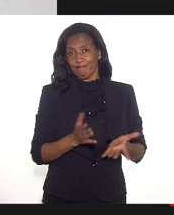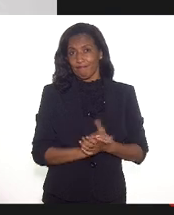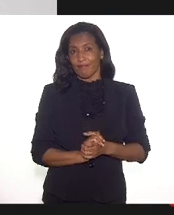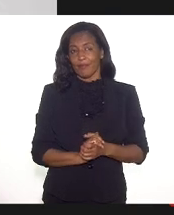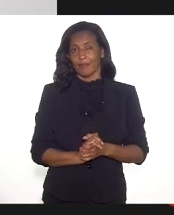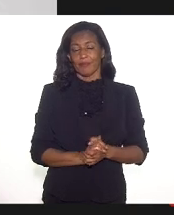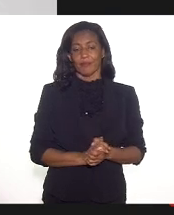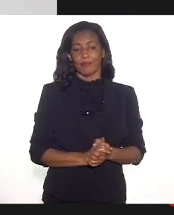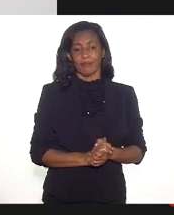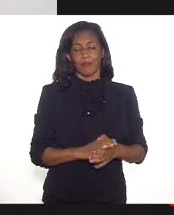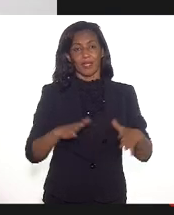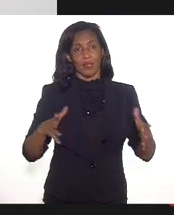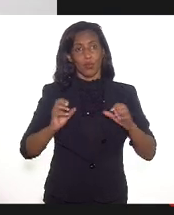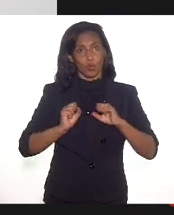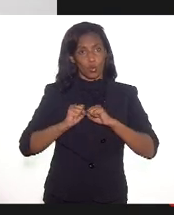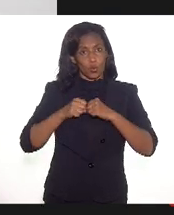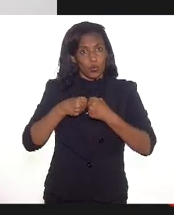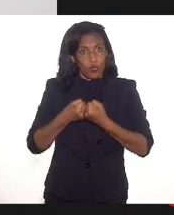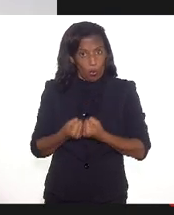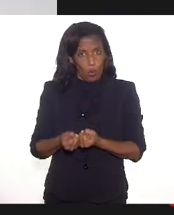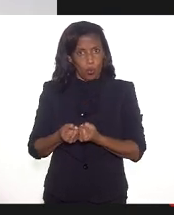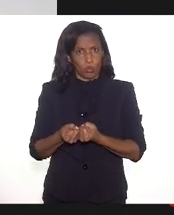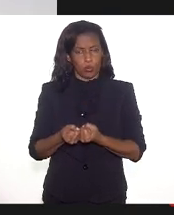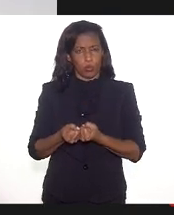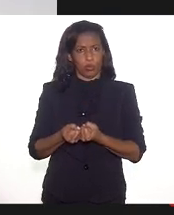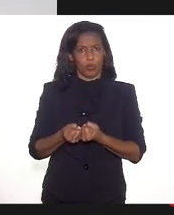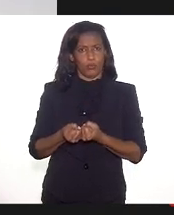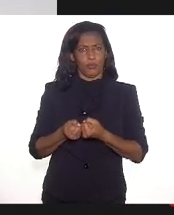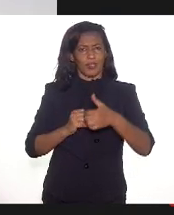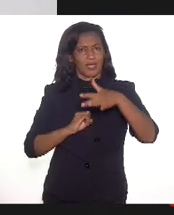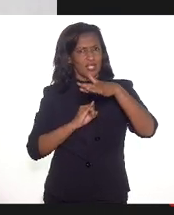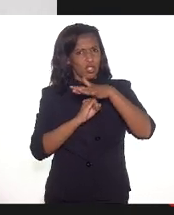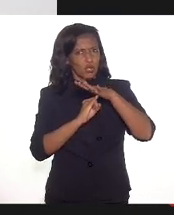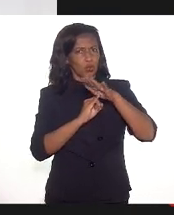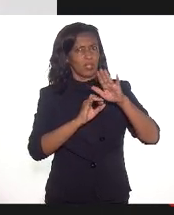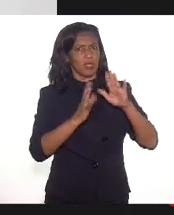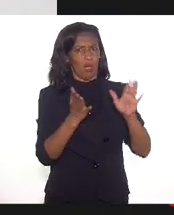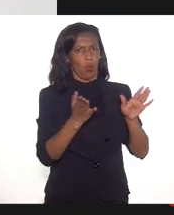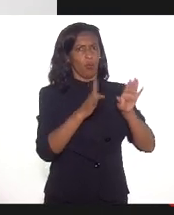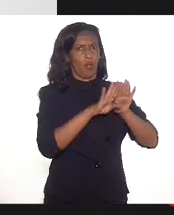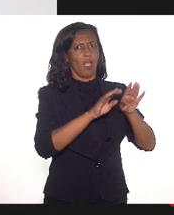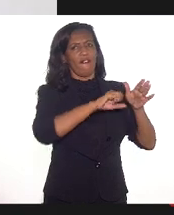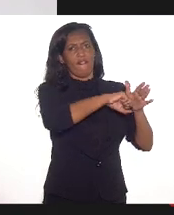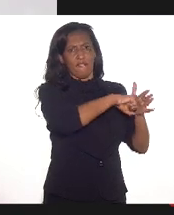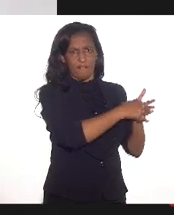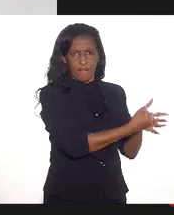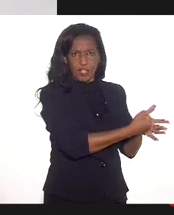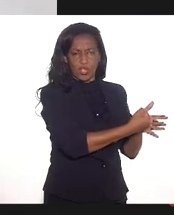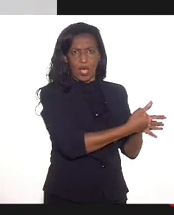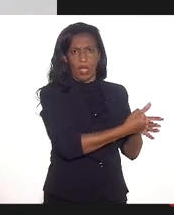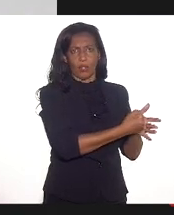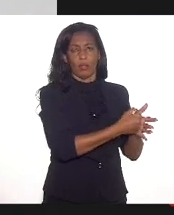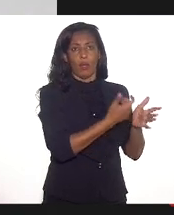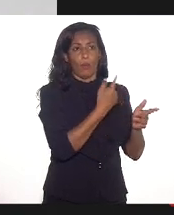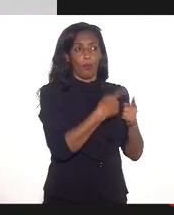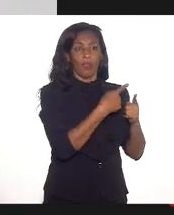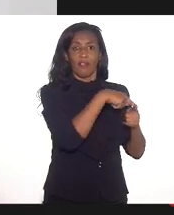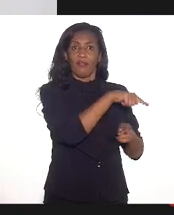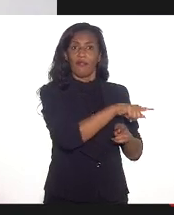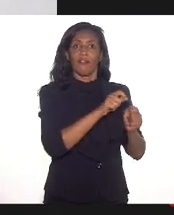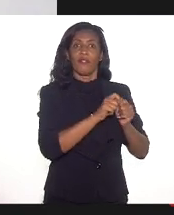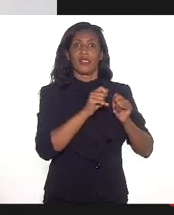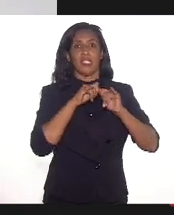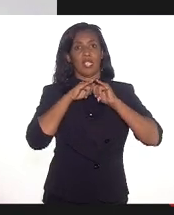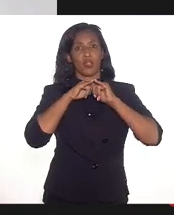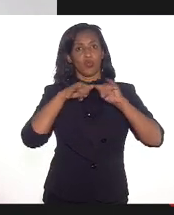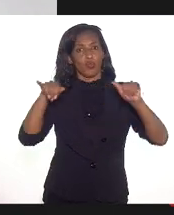apesar desse esforço hercúleo dessas instituições que fechadas tentam fazer uma divulgação online, a gente acaba,